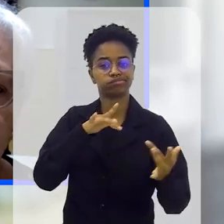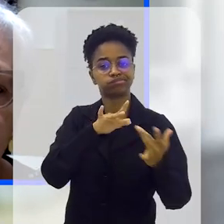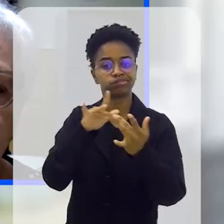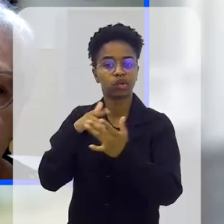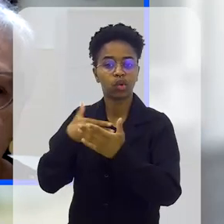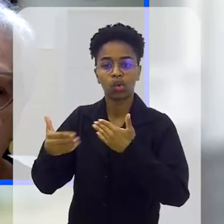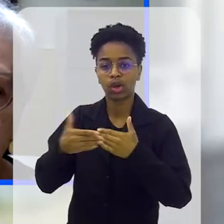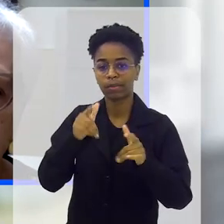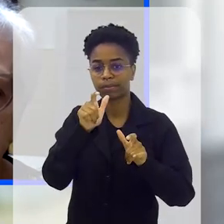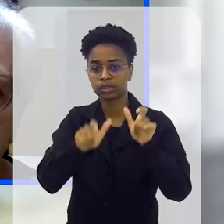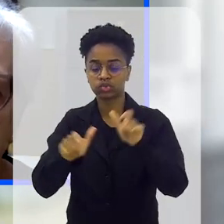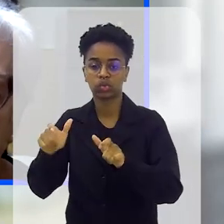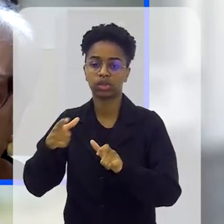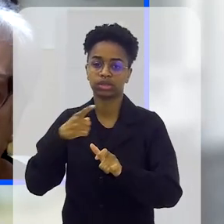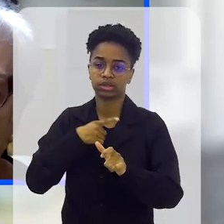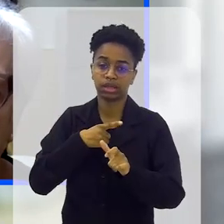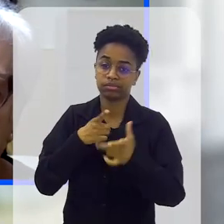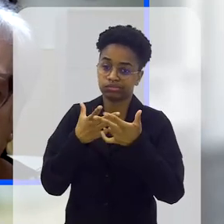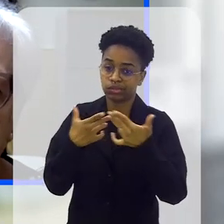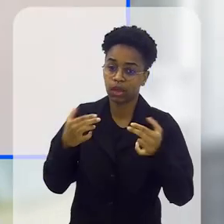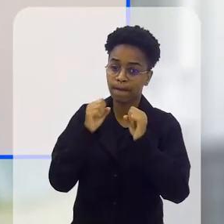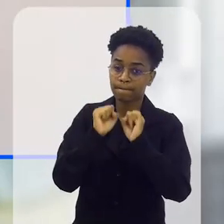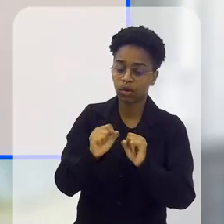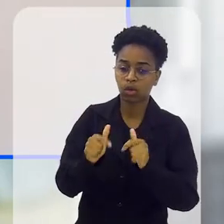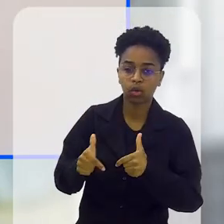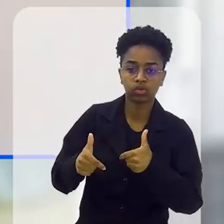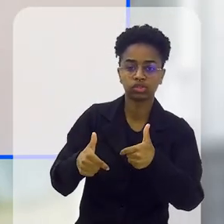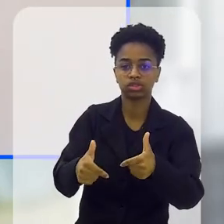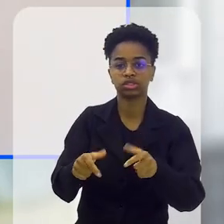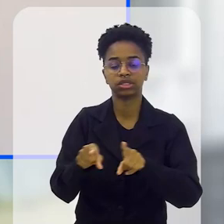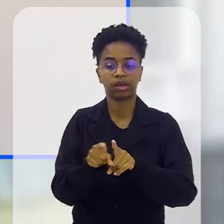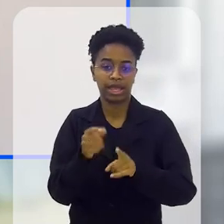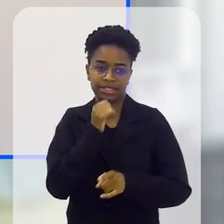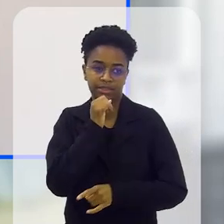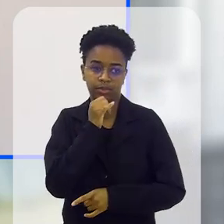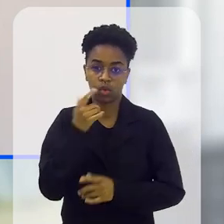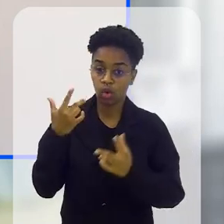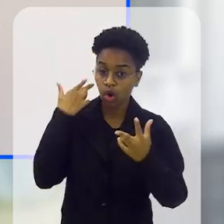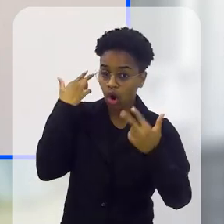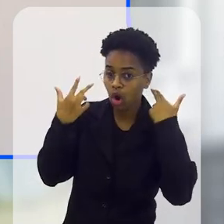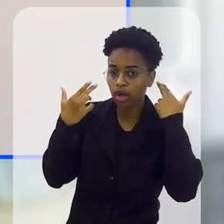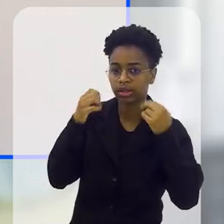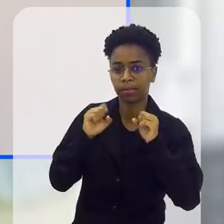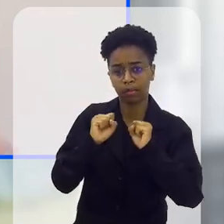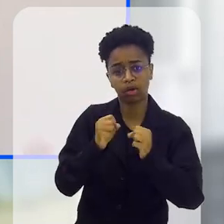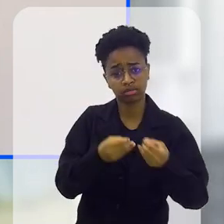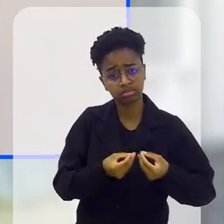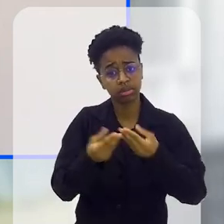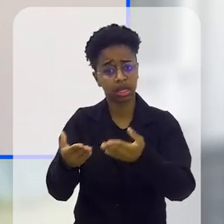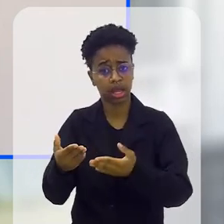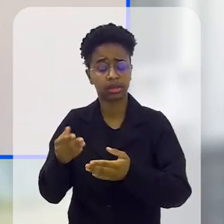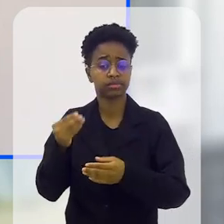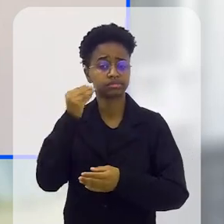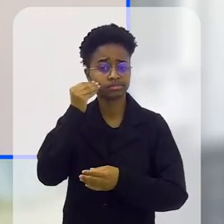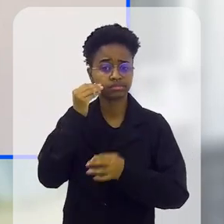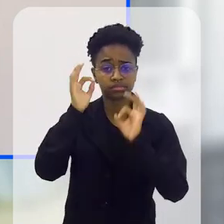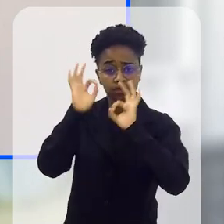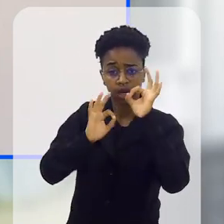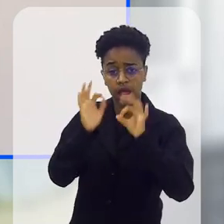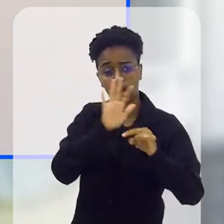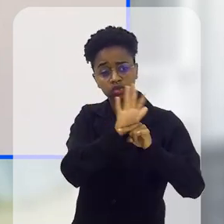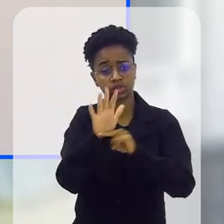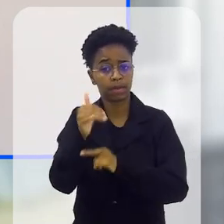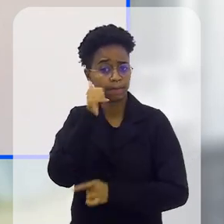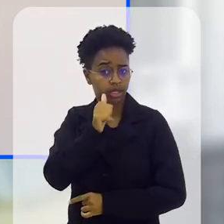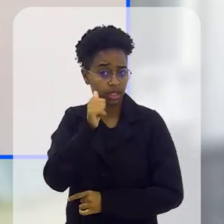o acesso de qualquer pessoa, todo mundo tem alguma coisa que possa fazer por alguém. Ah, vai cortar o cabelo, doa o cabelo para fazer uma peruca